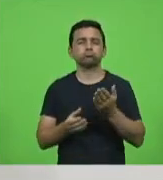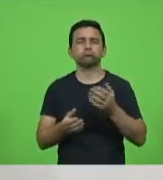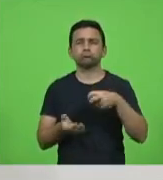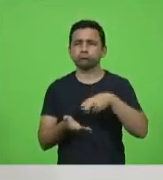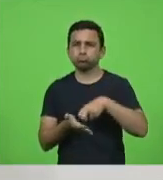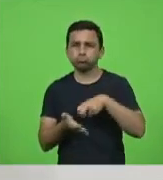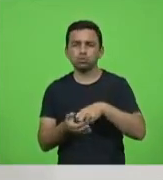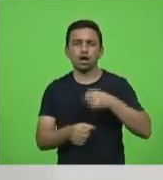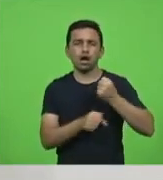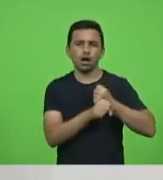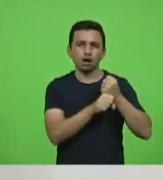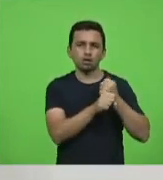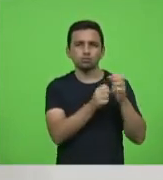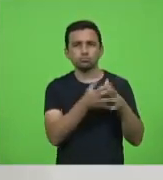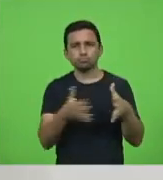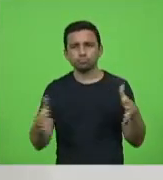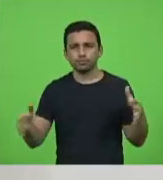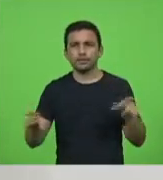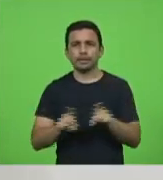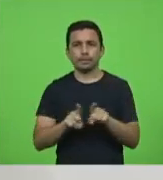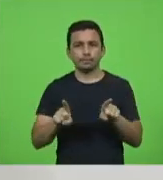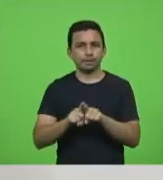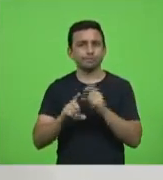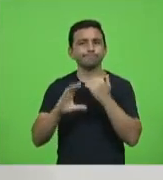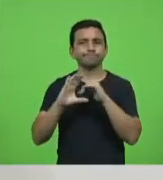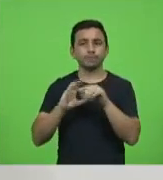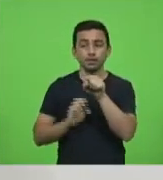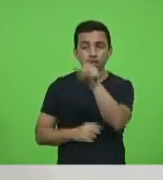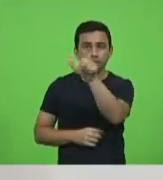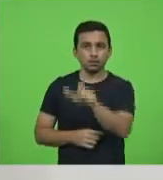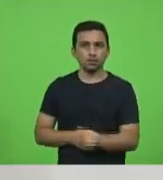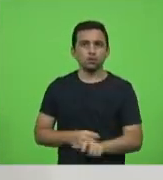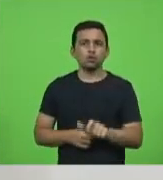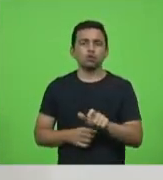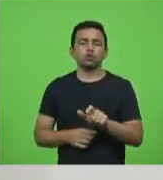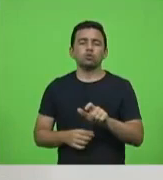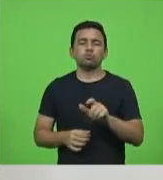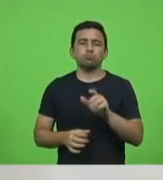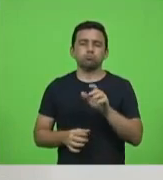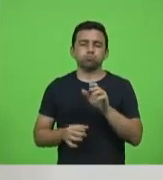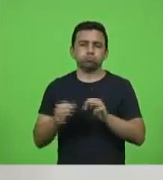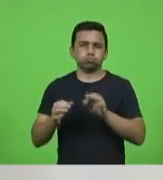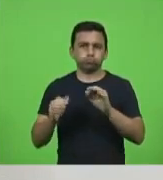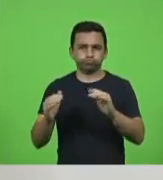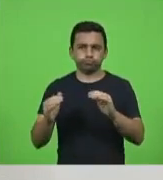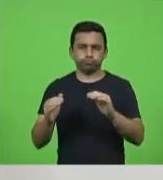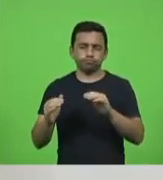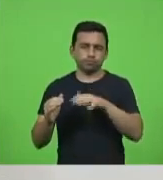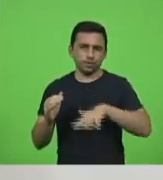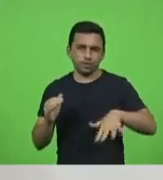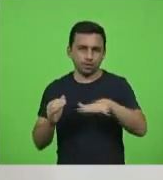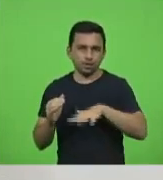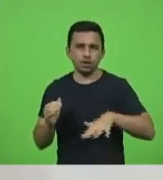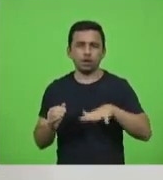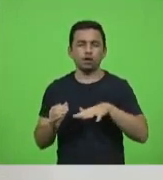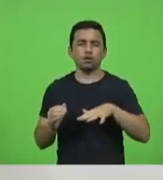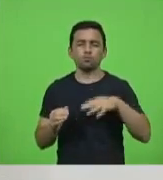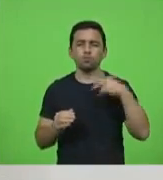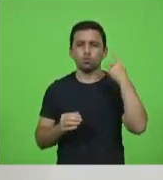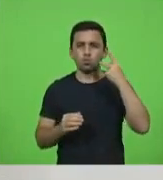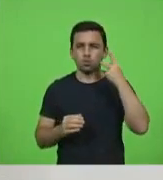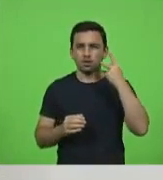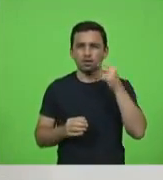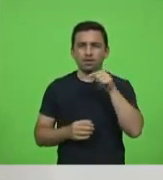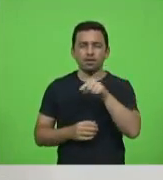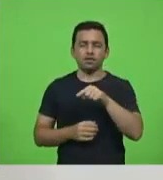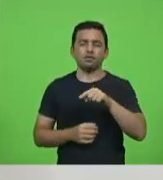também encaminhamos ao procurador-geral da Justiça Fernando Comim pedindo informações sobre o